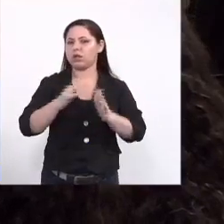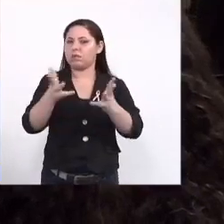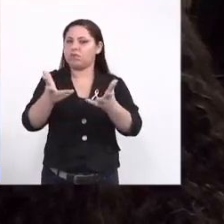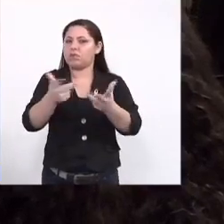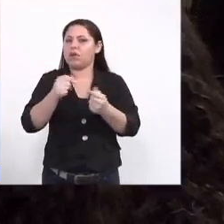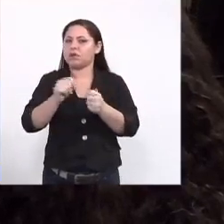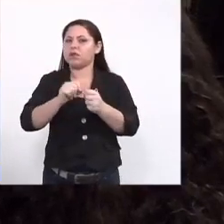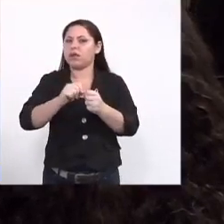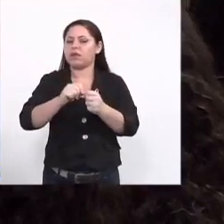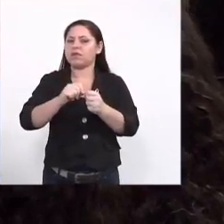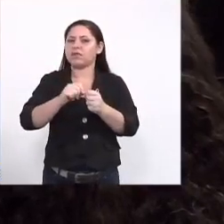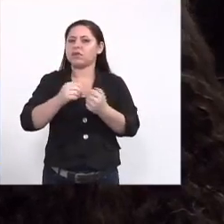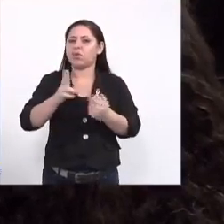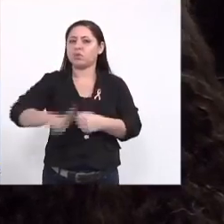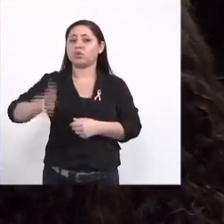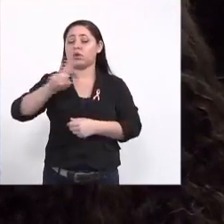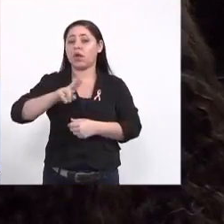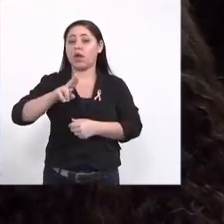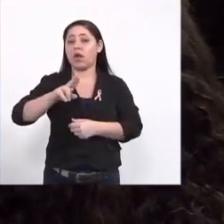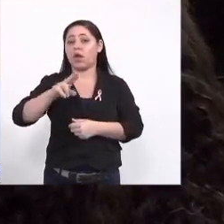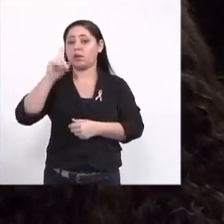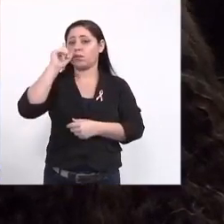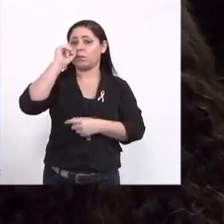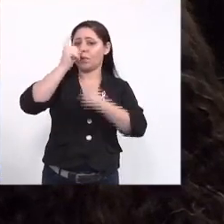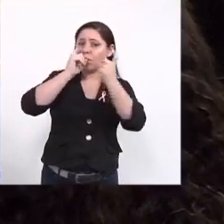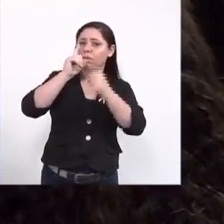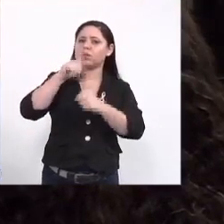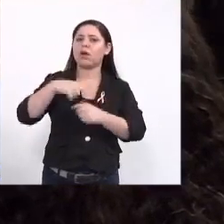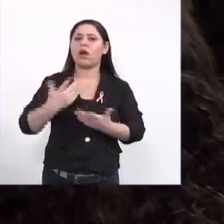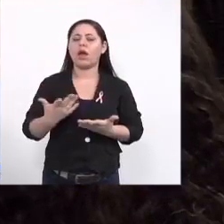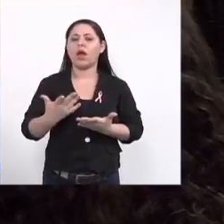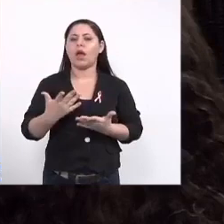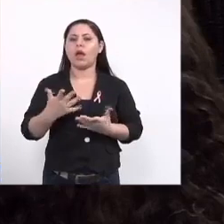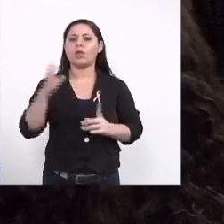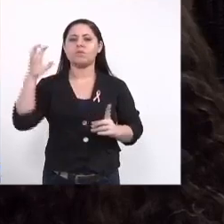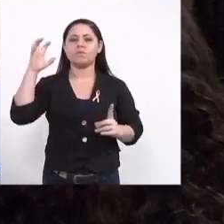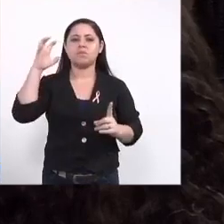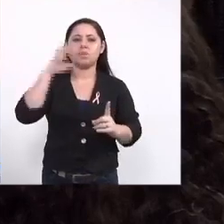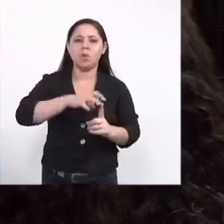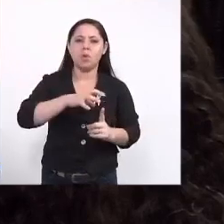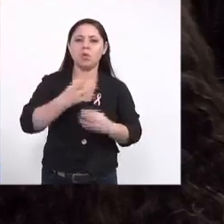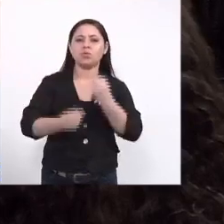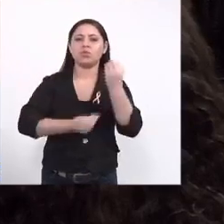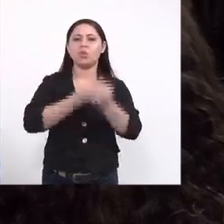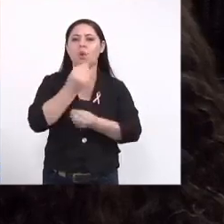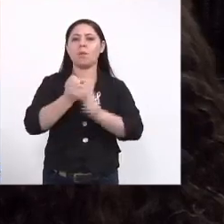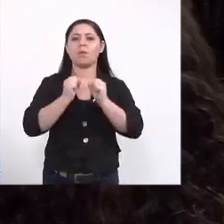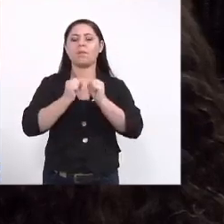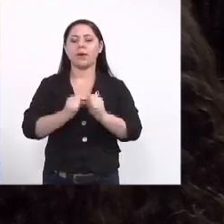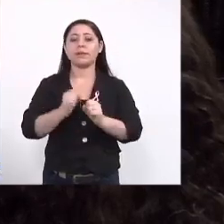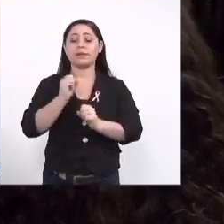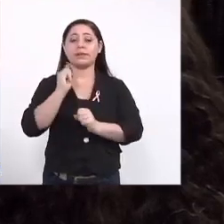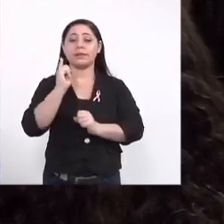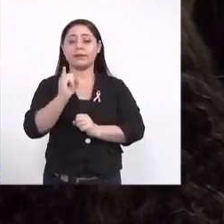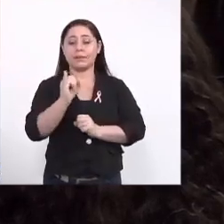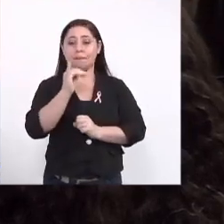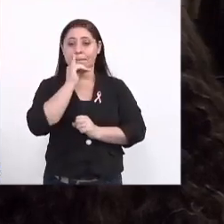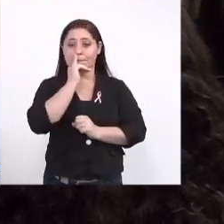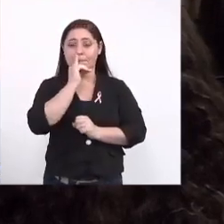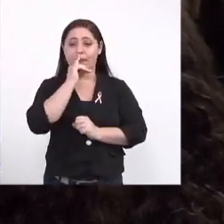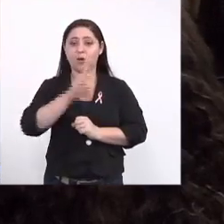utilizando isso a minha preocupação realmente é justamente o impacto que isso pode gerar se for